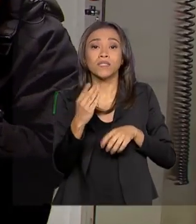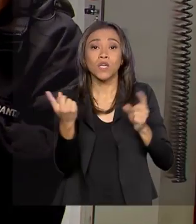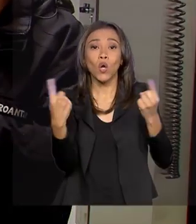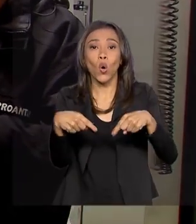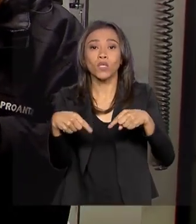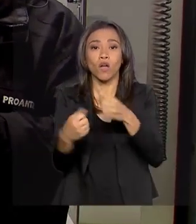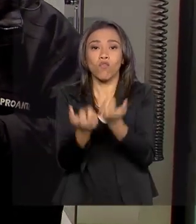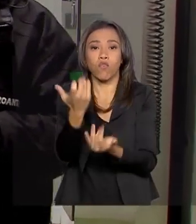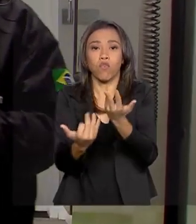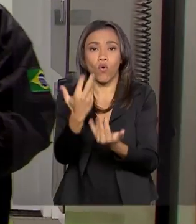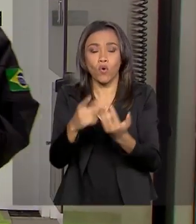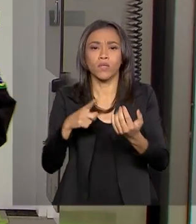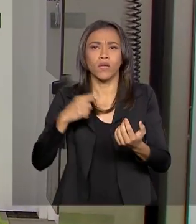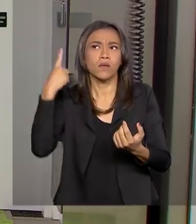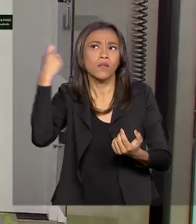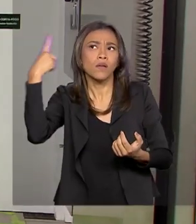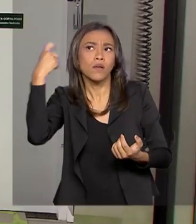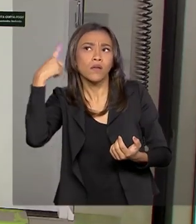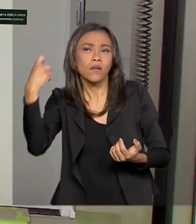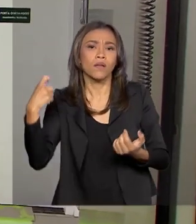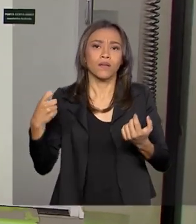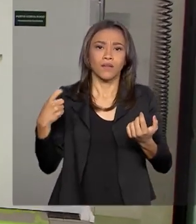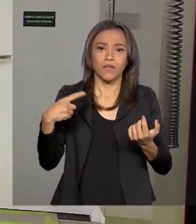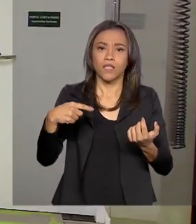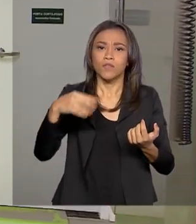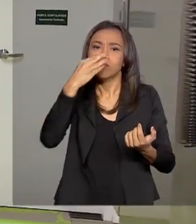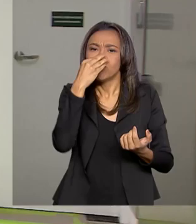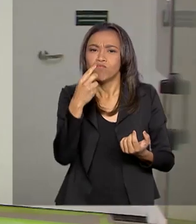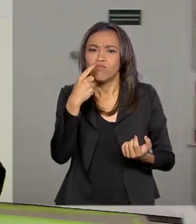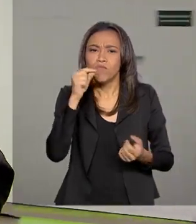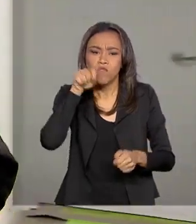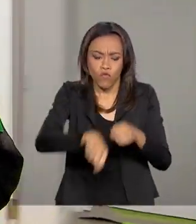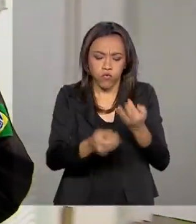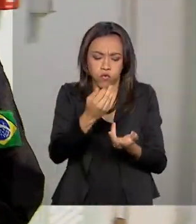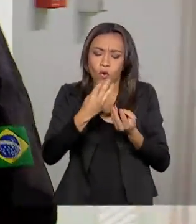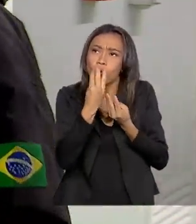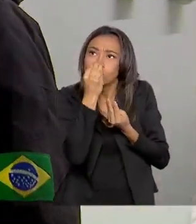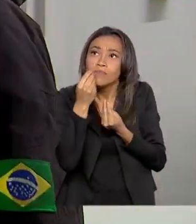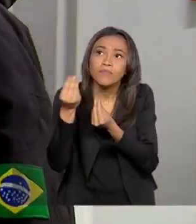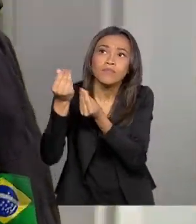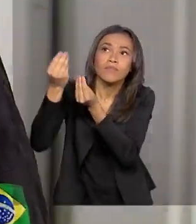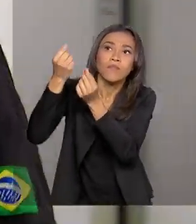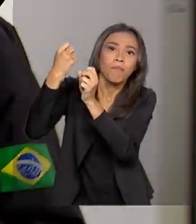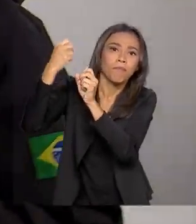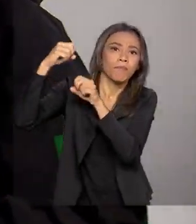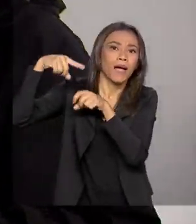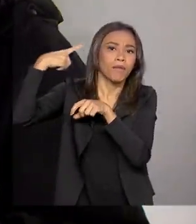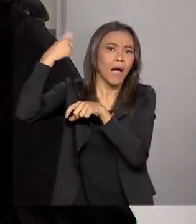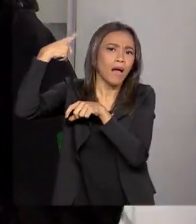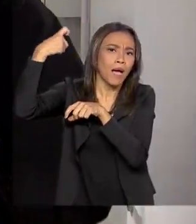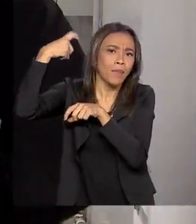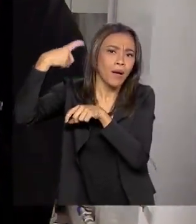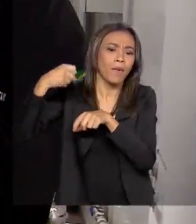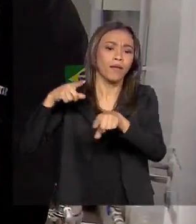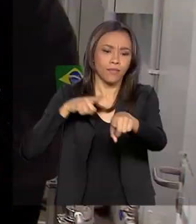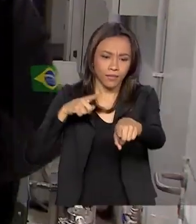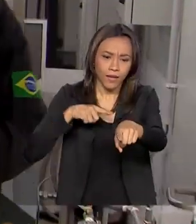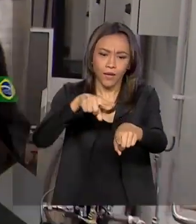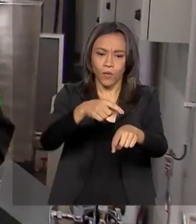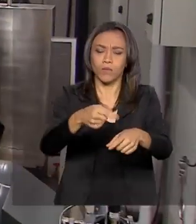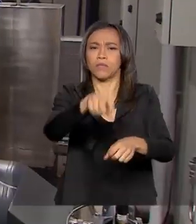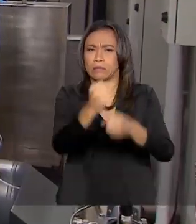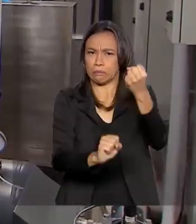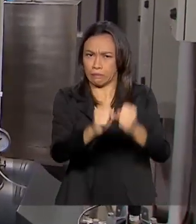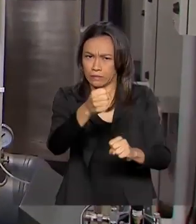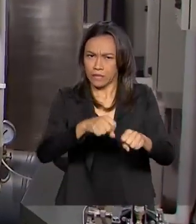instalados alarmes de incêndio e sensores de fumaça. Em lugares como este aqui, onde ficam salas de máquinas e geradores,